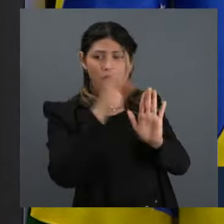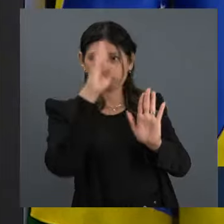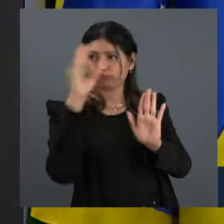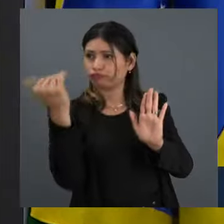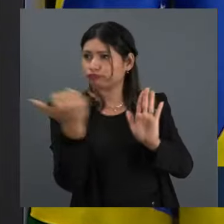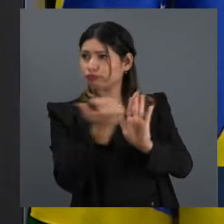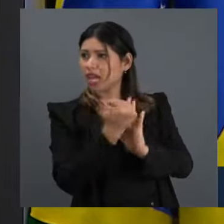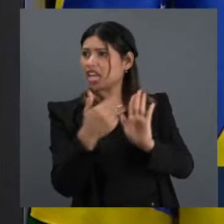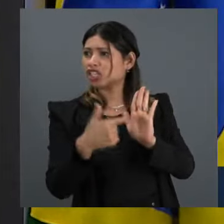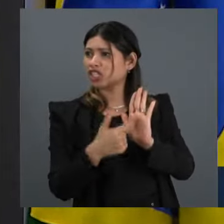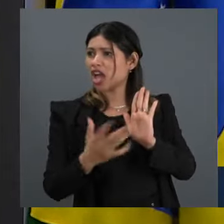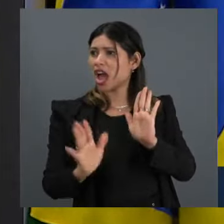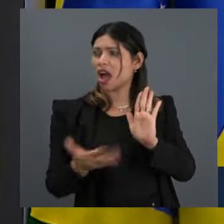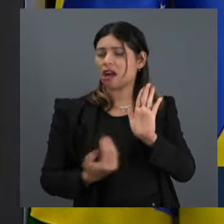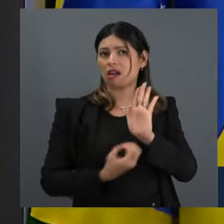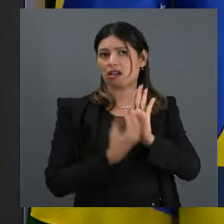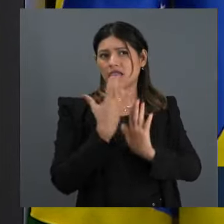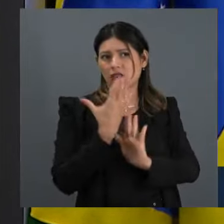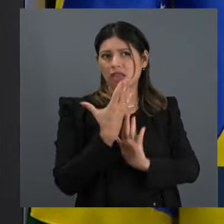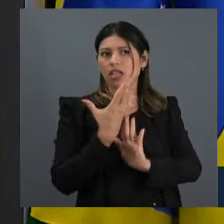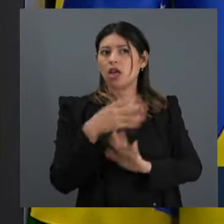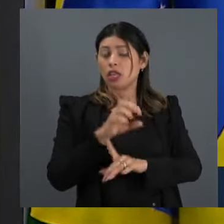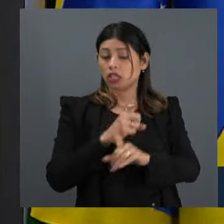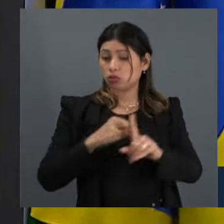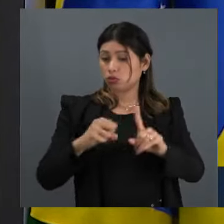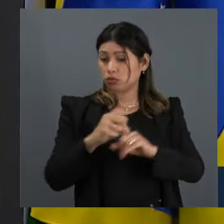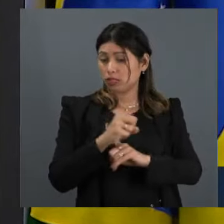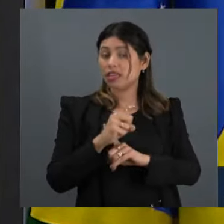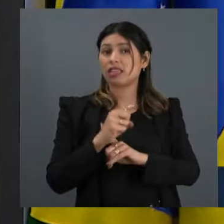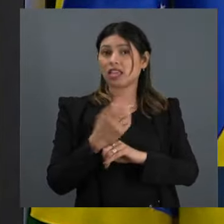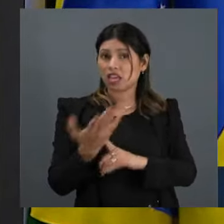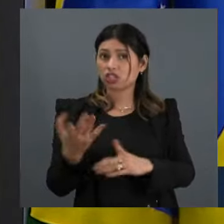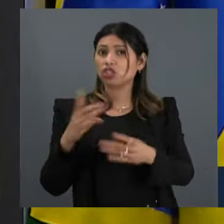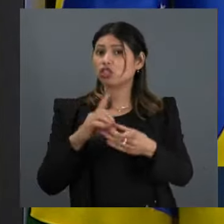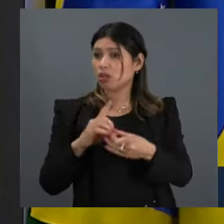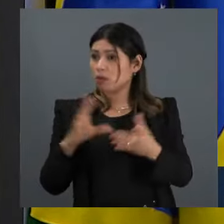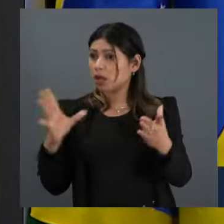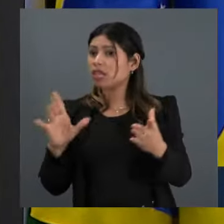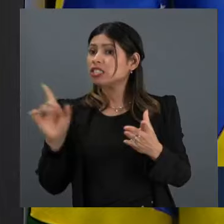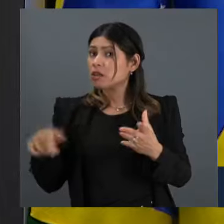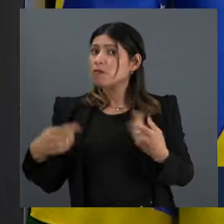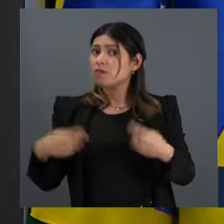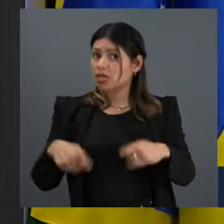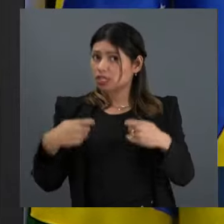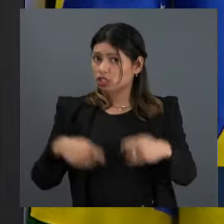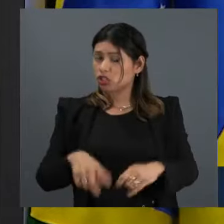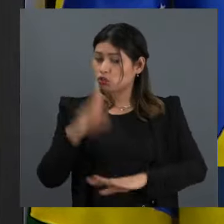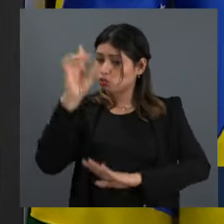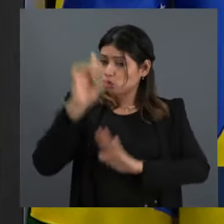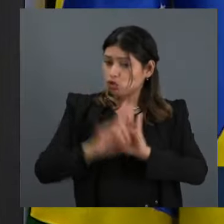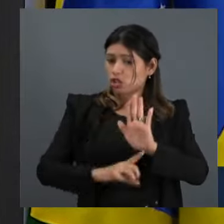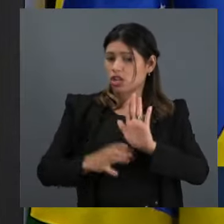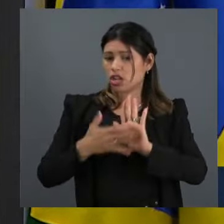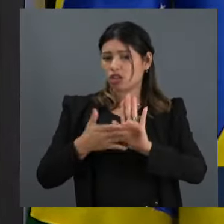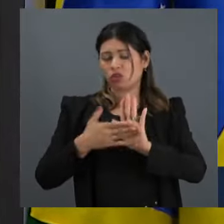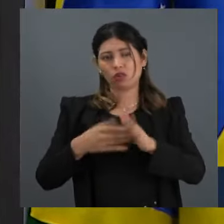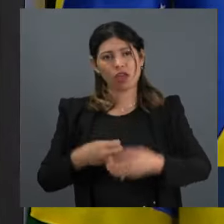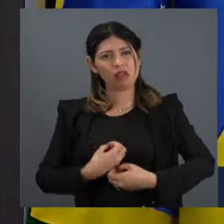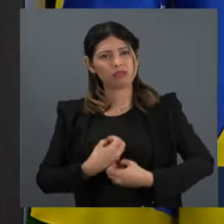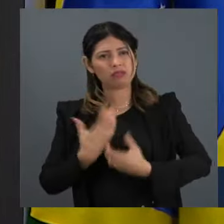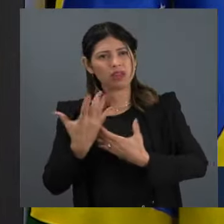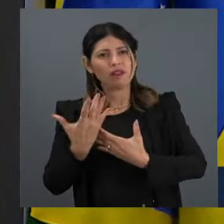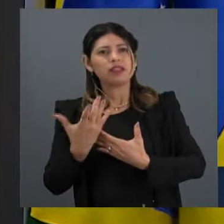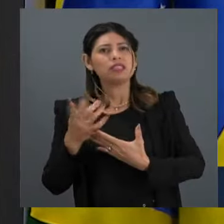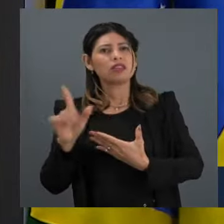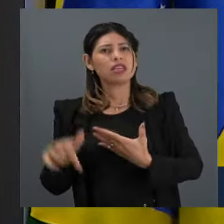Mas, acima de tudo, numa sociedade democrática, deve prevalecer o direito à liberdade de expressão, tão assegurada por